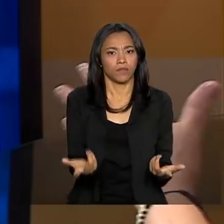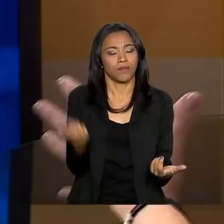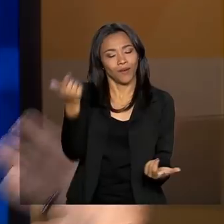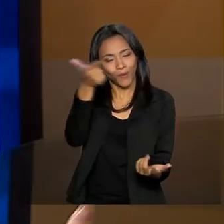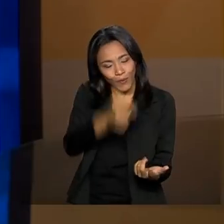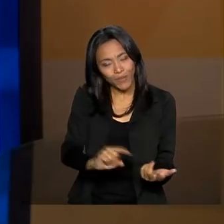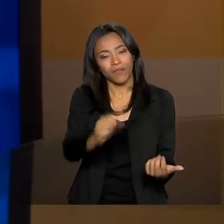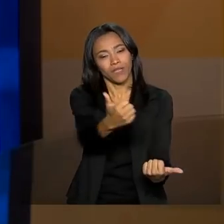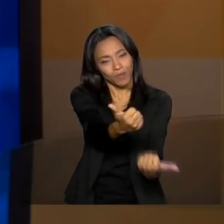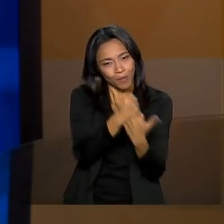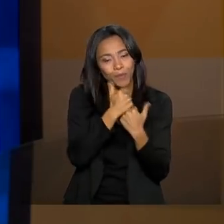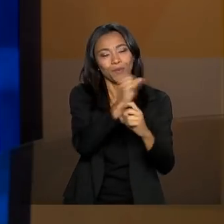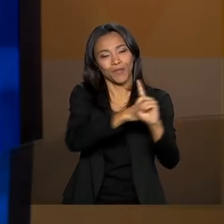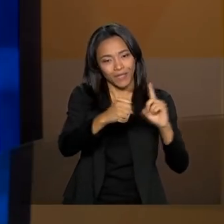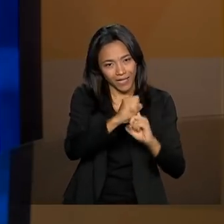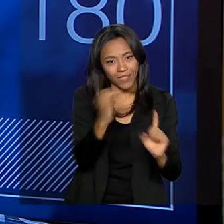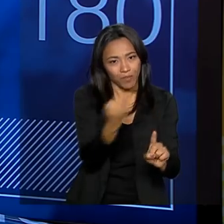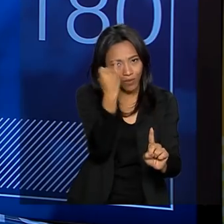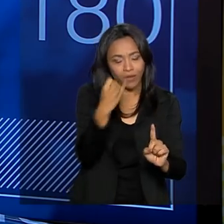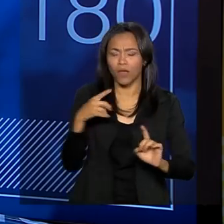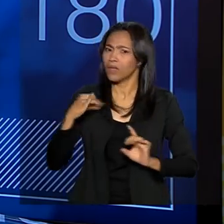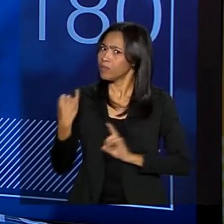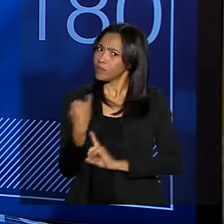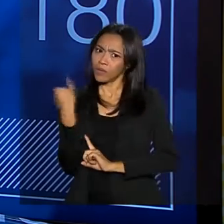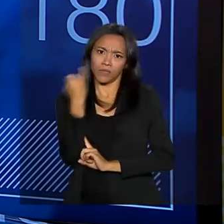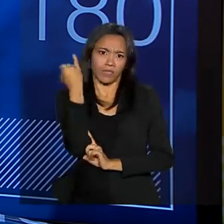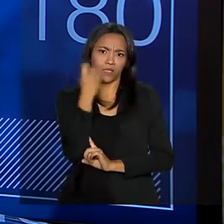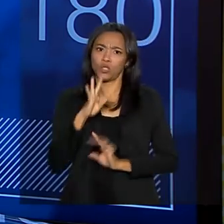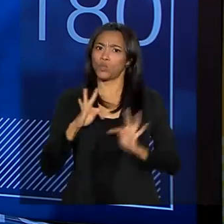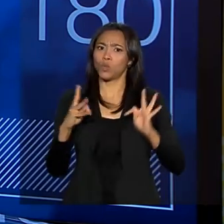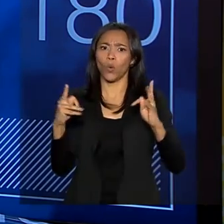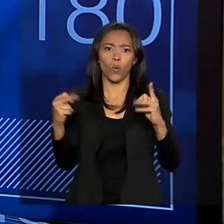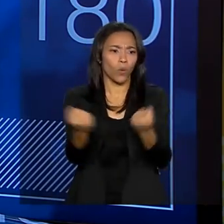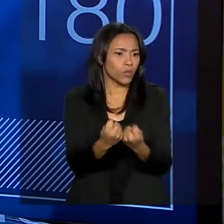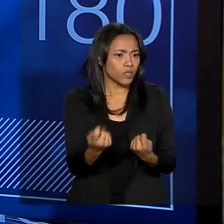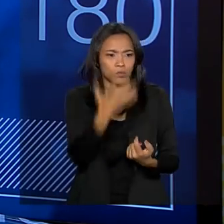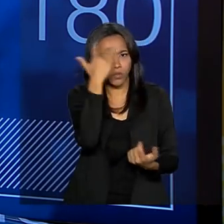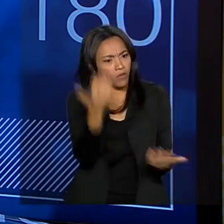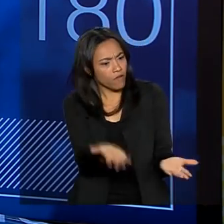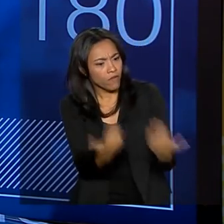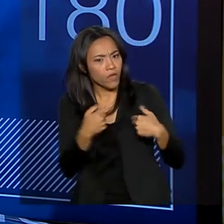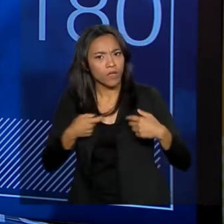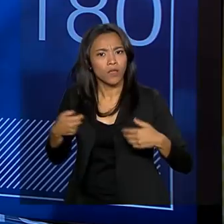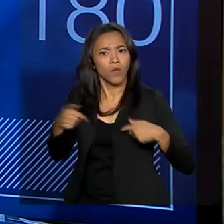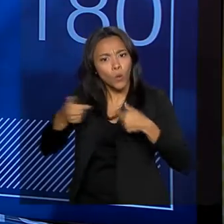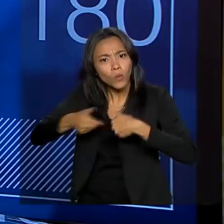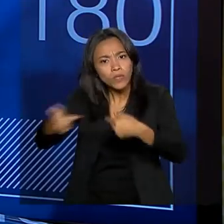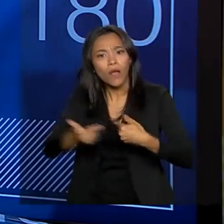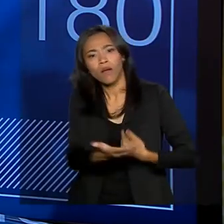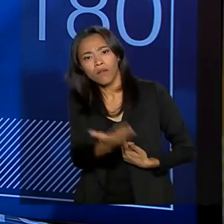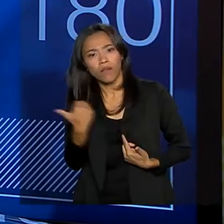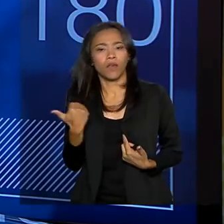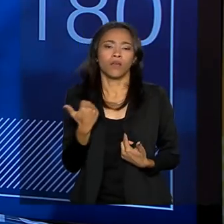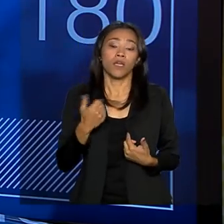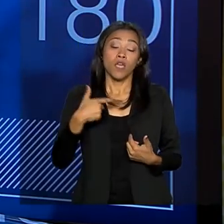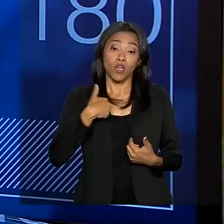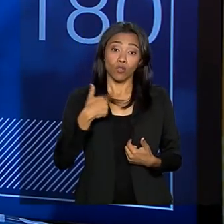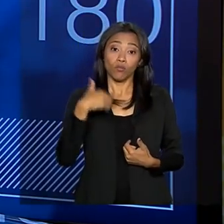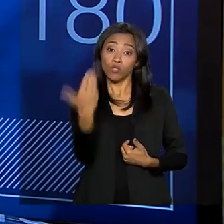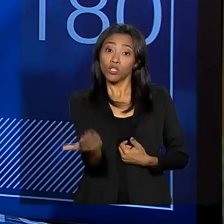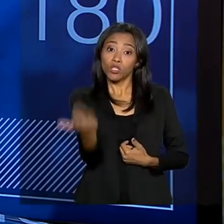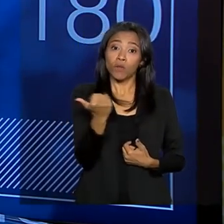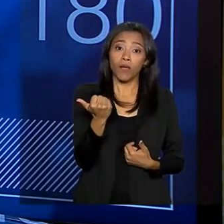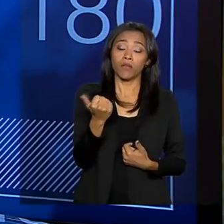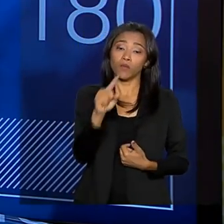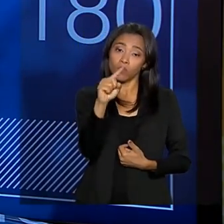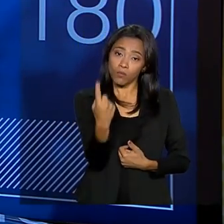participação da sociedade é fundamental. Fundamental. Todo mundo vai ter que vir para essa luta. Eu tenho chamado, por exemplo, uma instituição que ficou